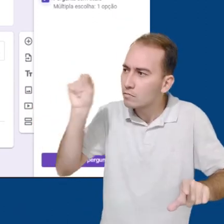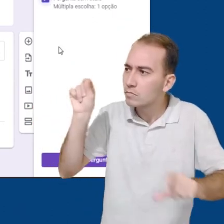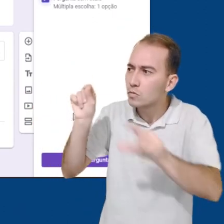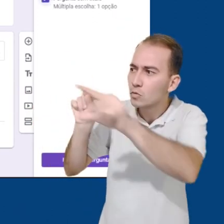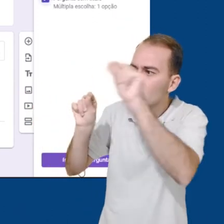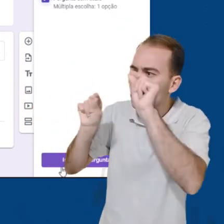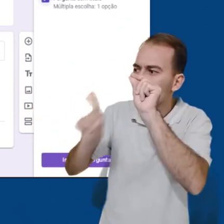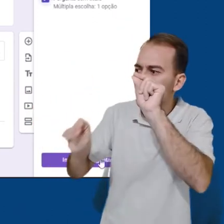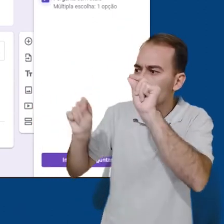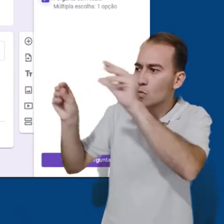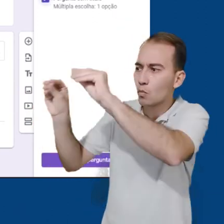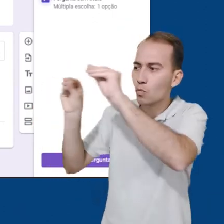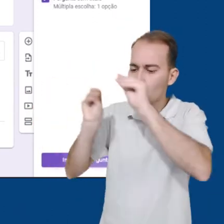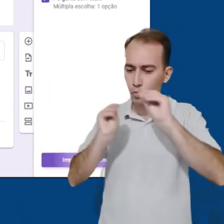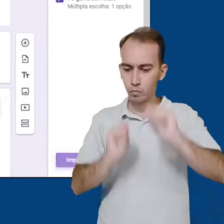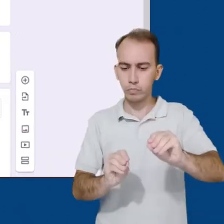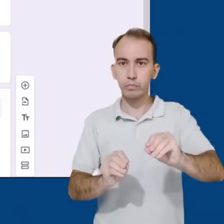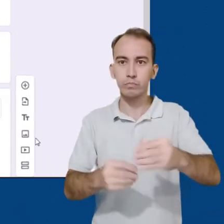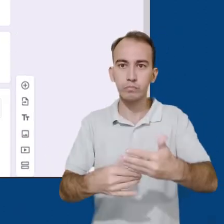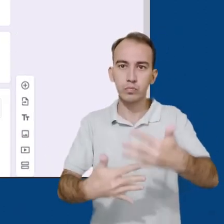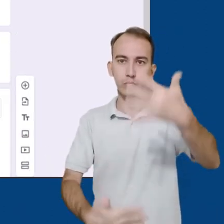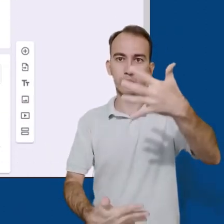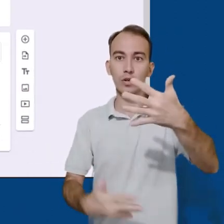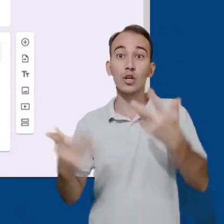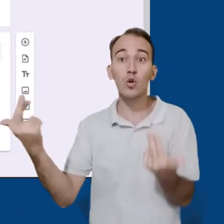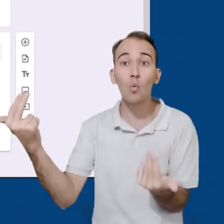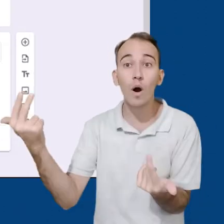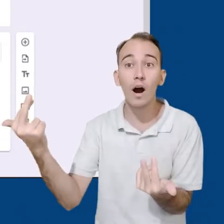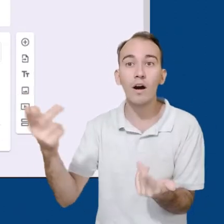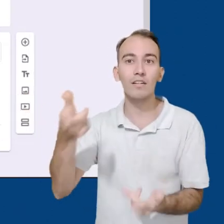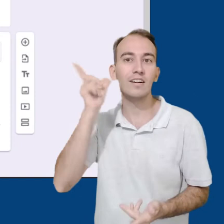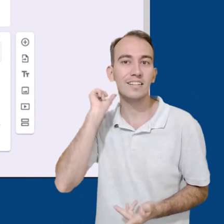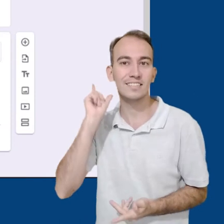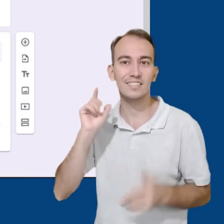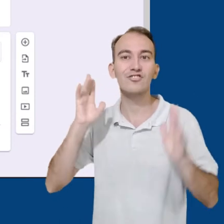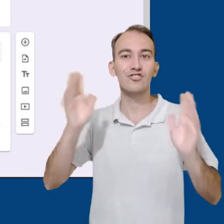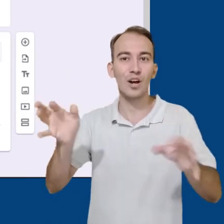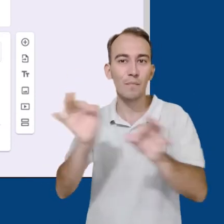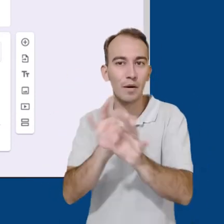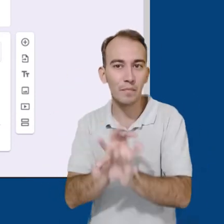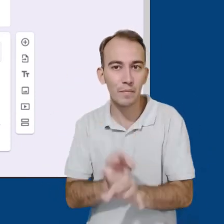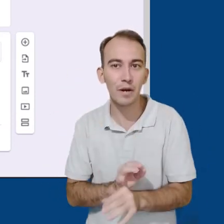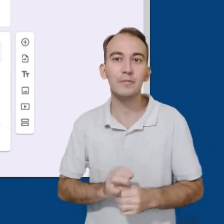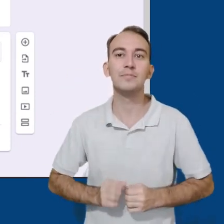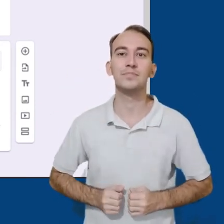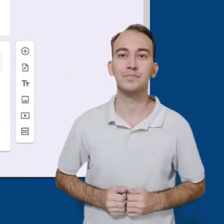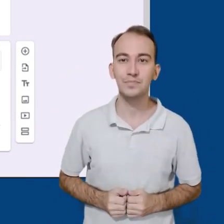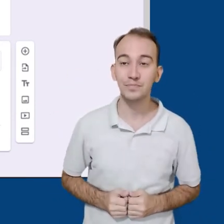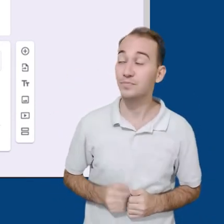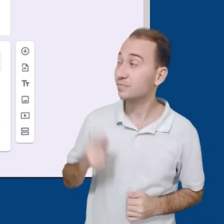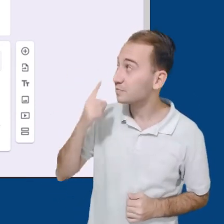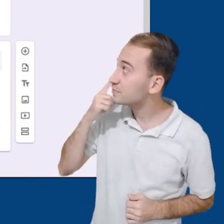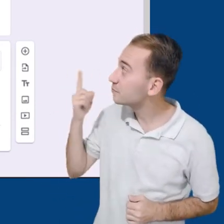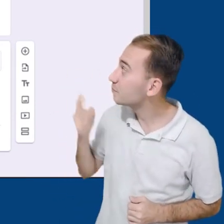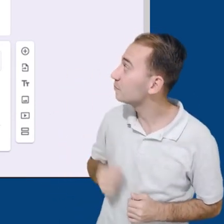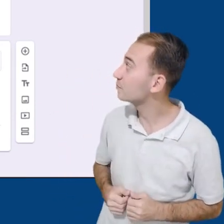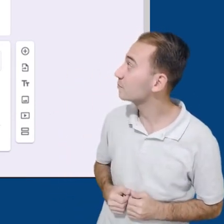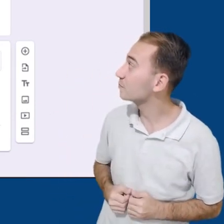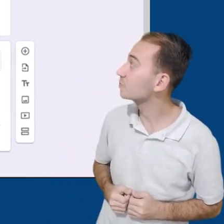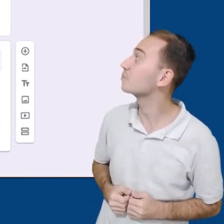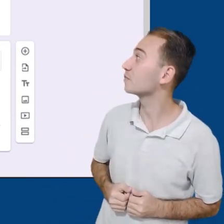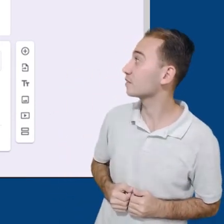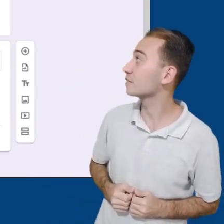perguntas que vamos importar. Ao fim, clique em Importar perguntas e elas aparecerão em nosso formulário. As letras T